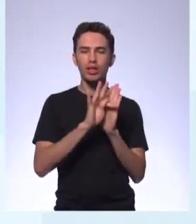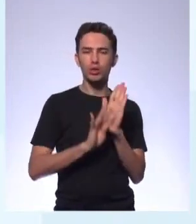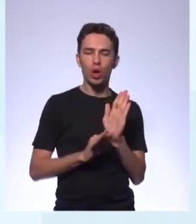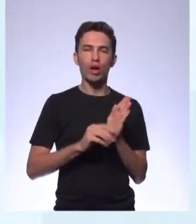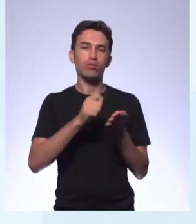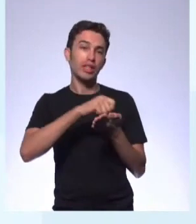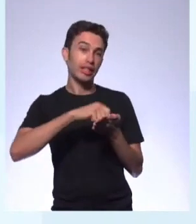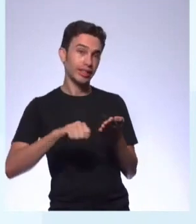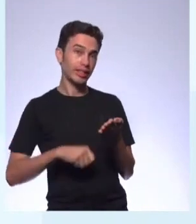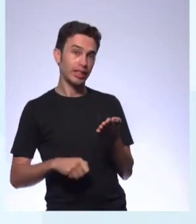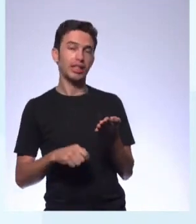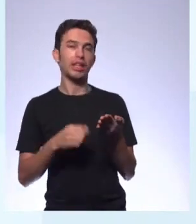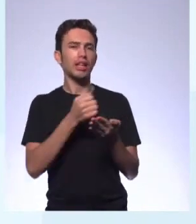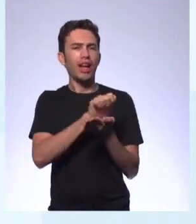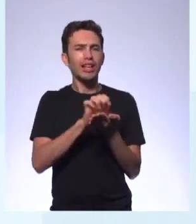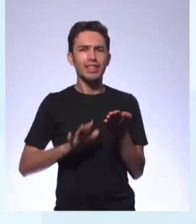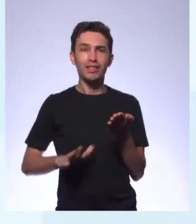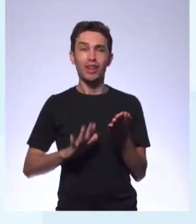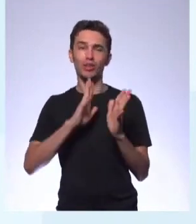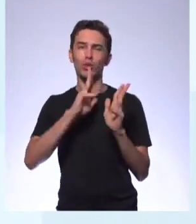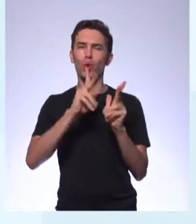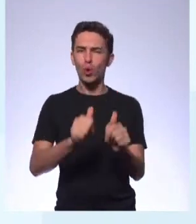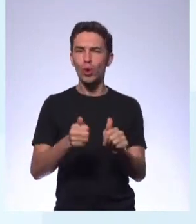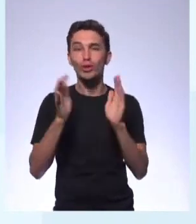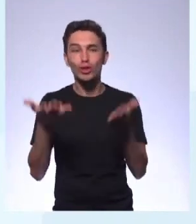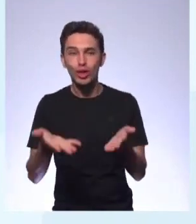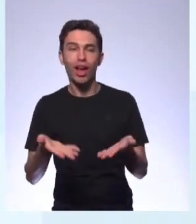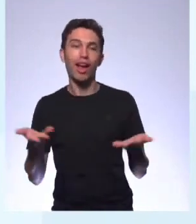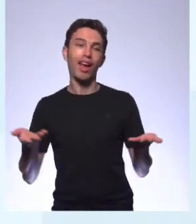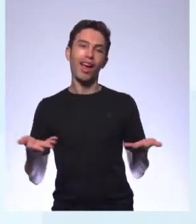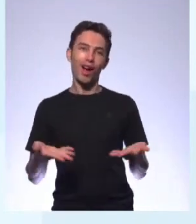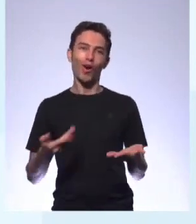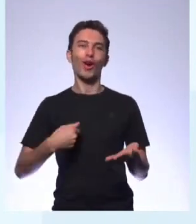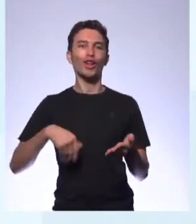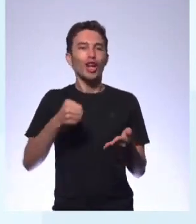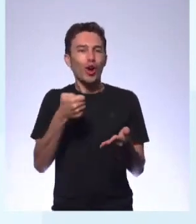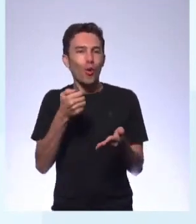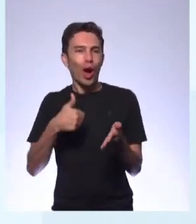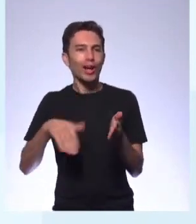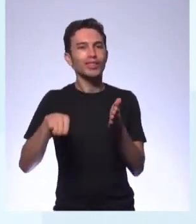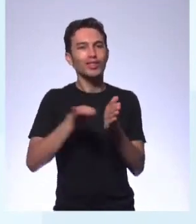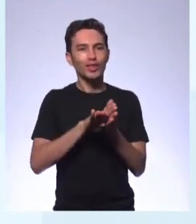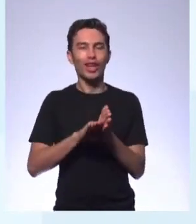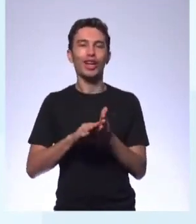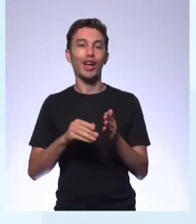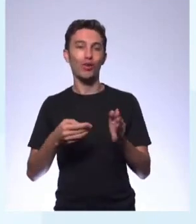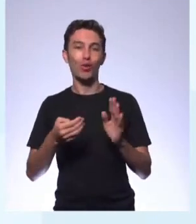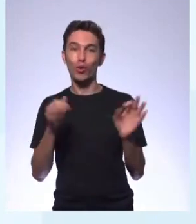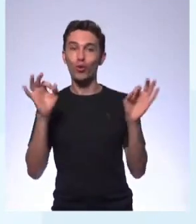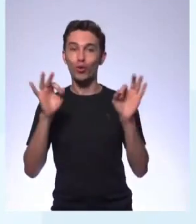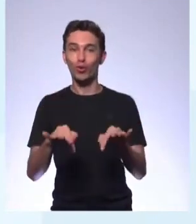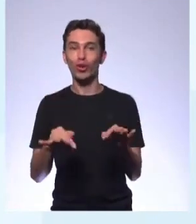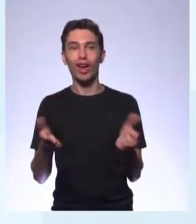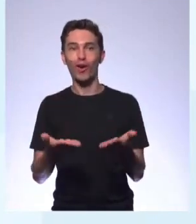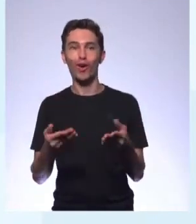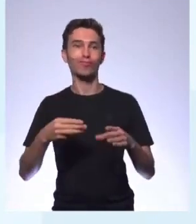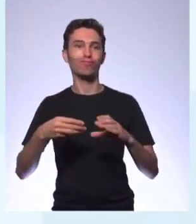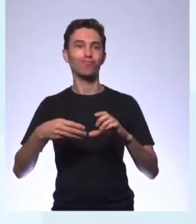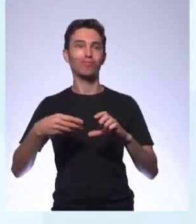todas essas atividades e, enfim, chegamos aí. Estamos chegando ao final do terceiro bimestre, né? Parece